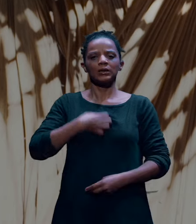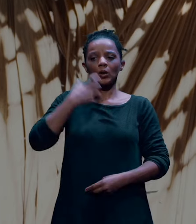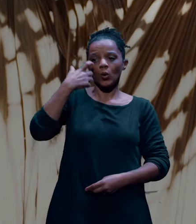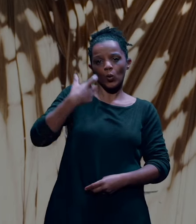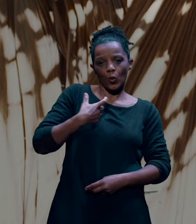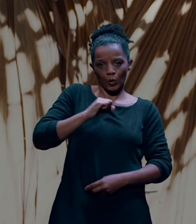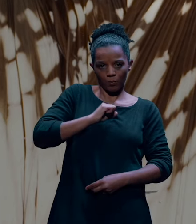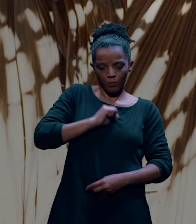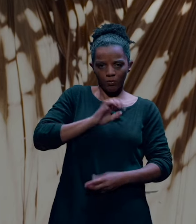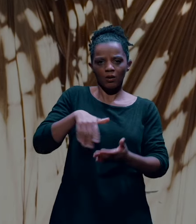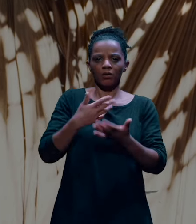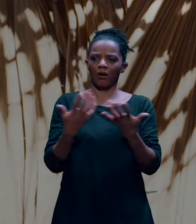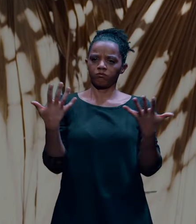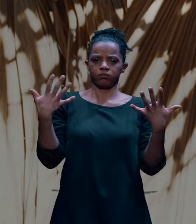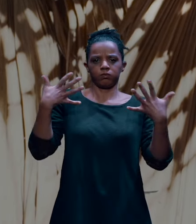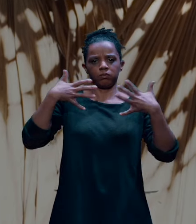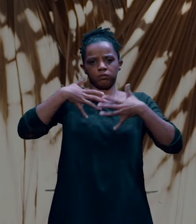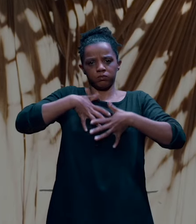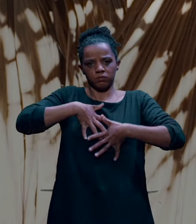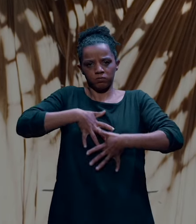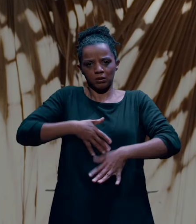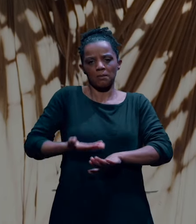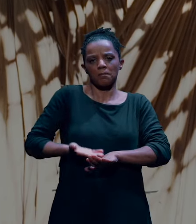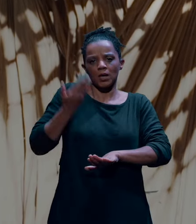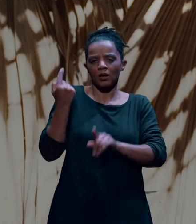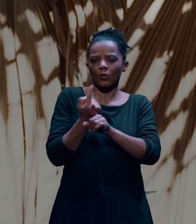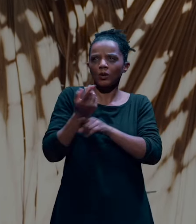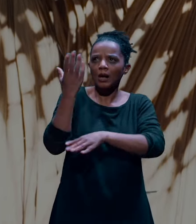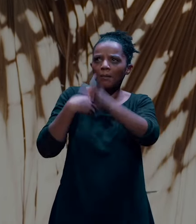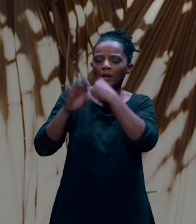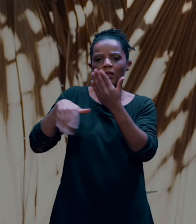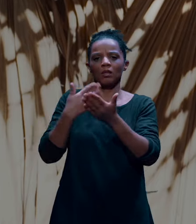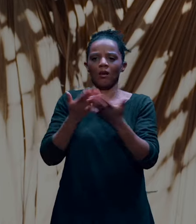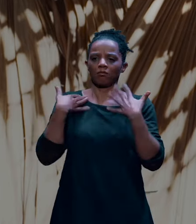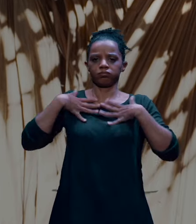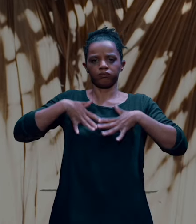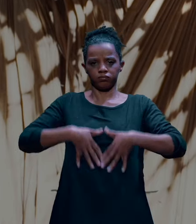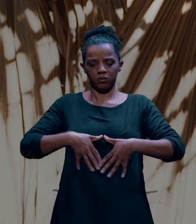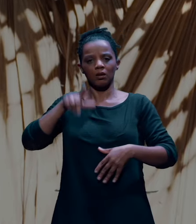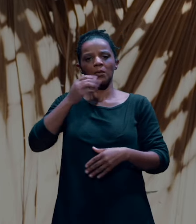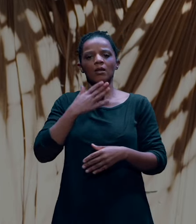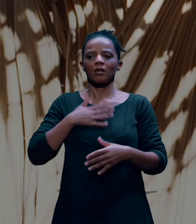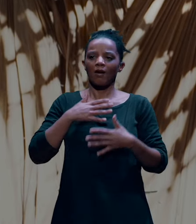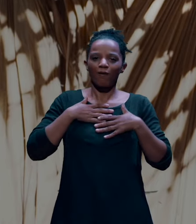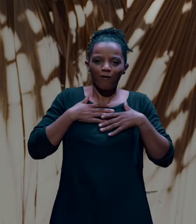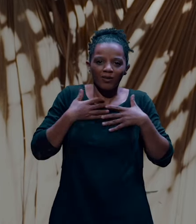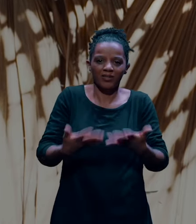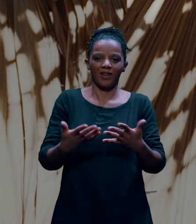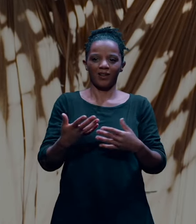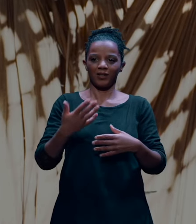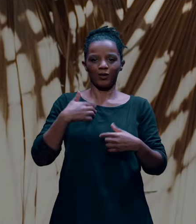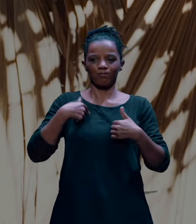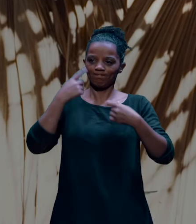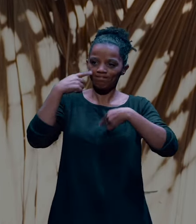tem integrado mais estes ensinamentos. E portanto, também tenho vontade de